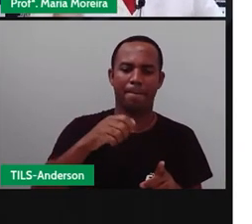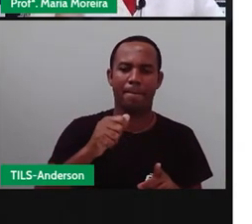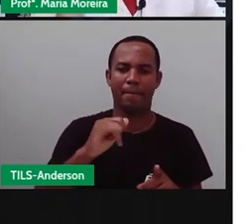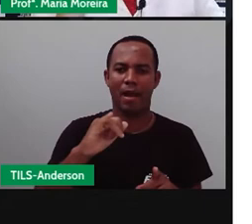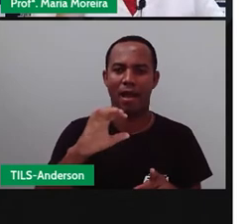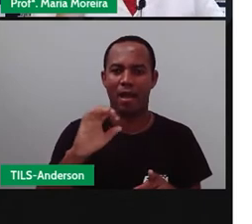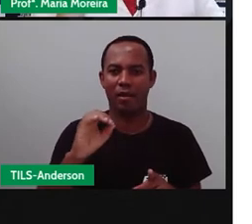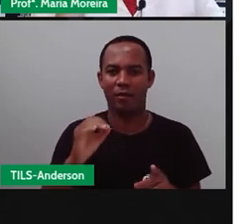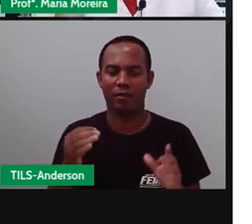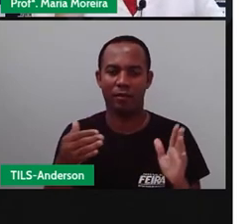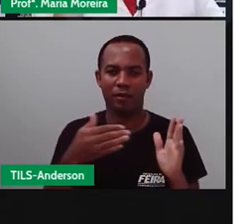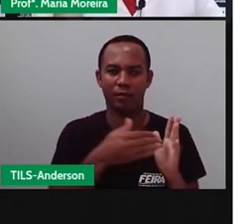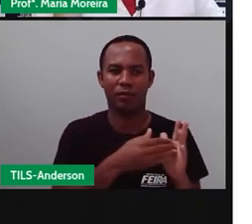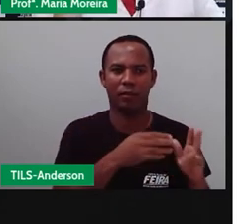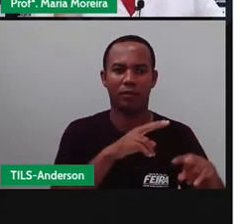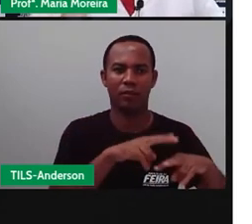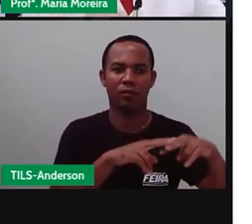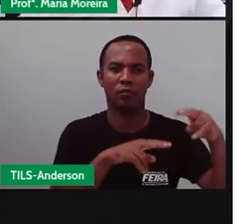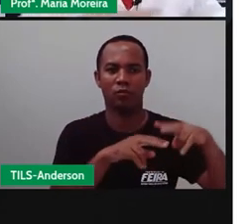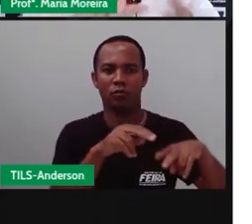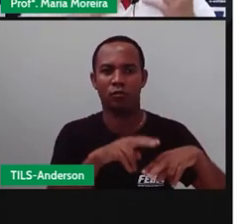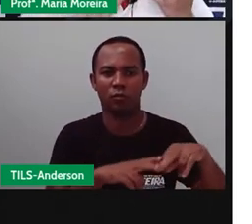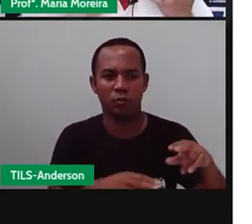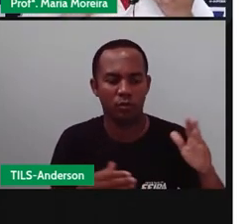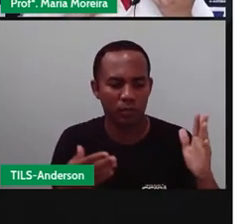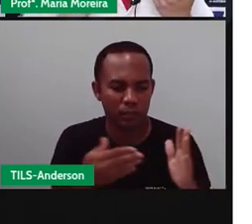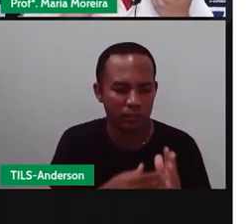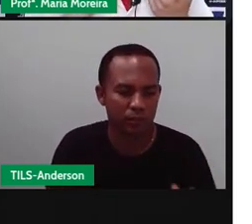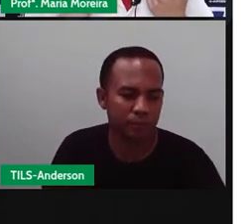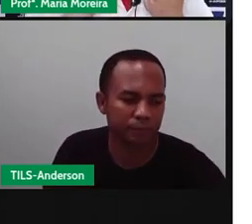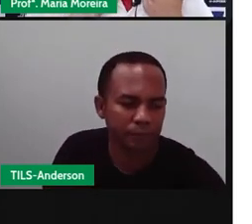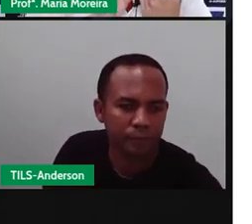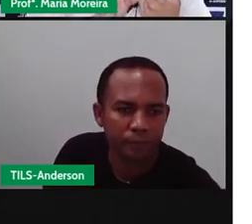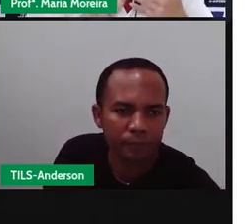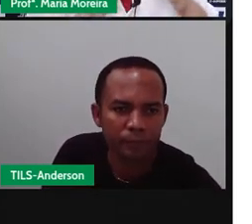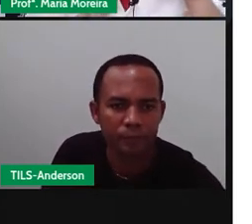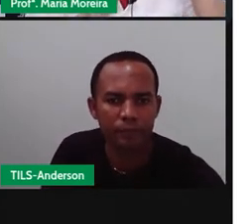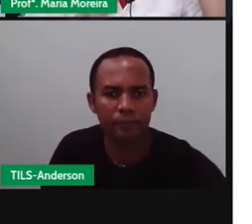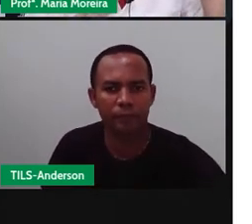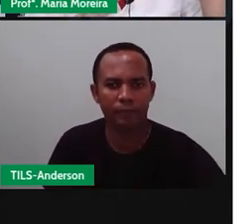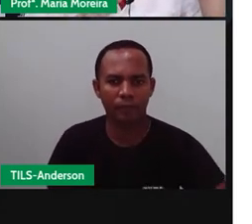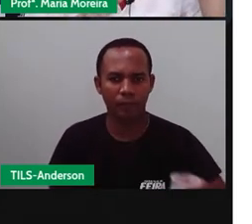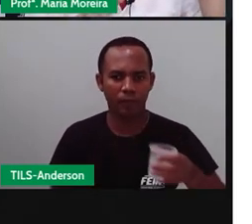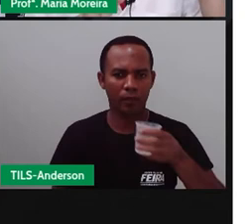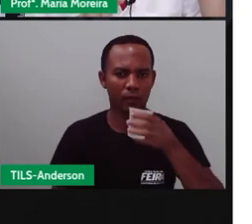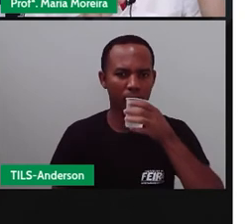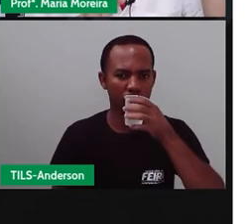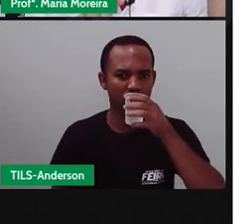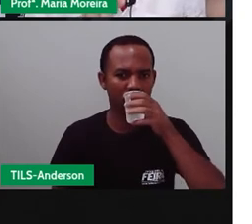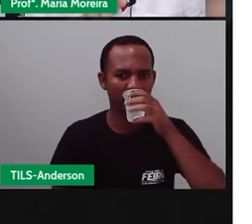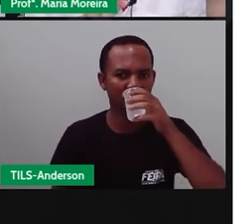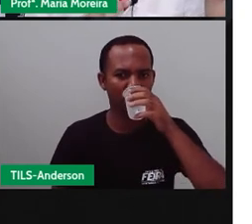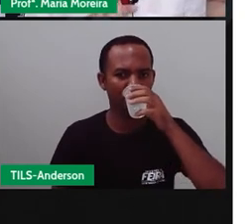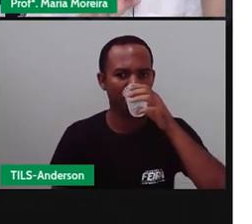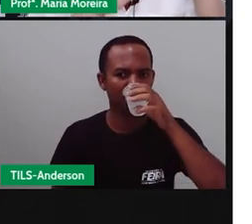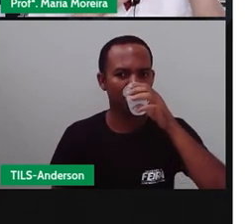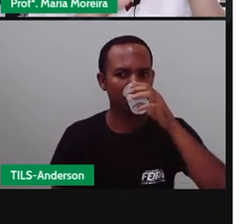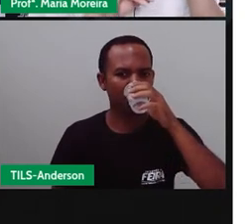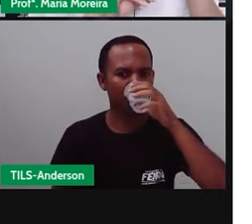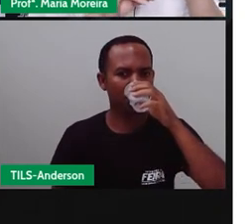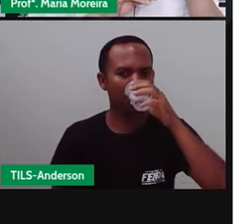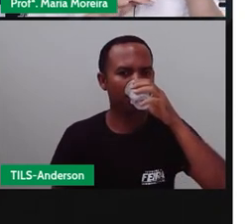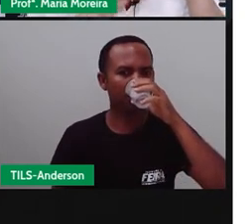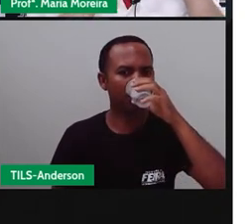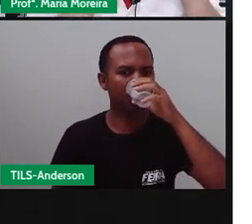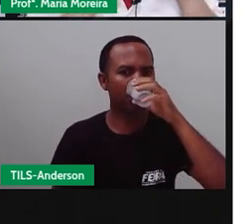maio, né? aí gente tem janeiro, fevereiro, março, abril, beleza. Quatro meses do início do ano, aí vem